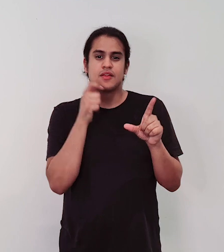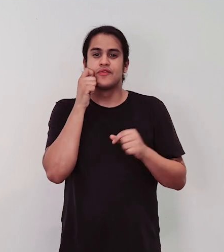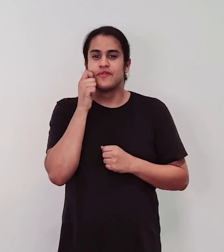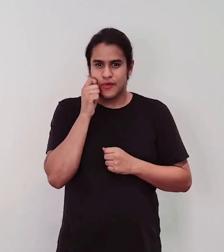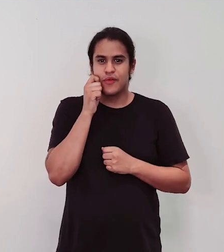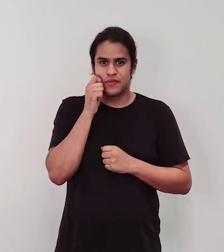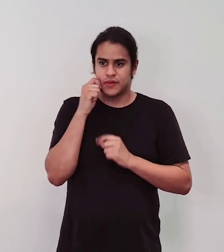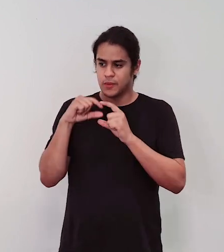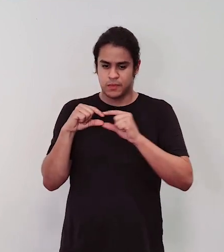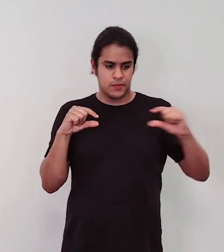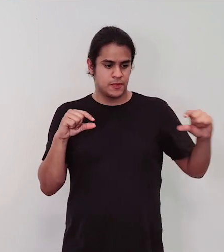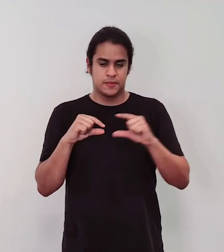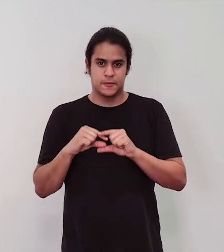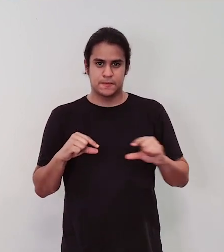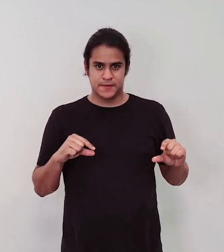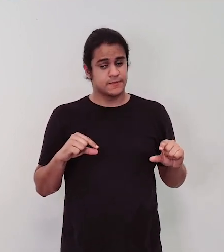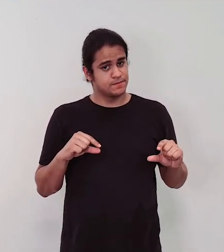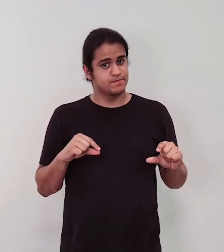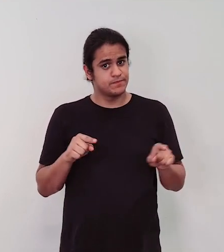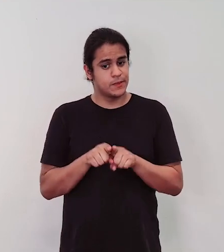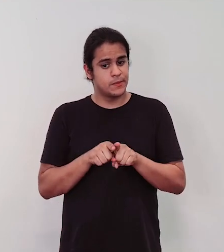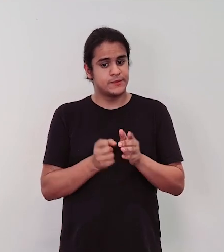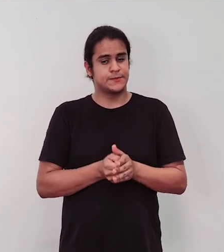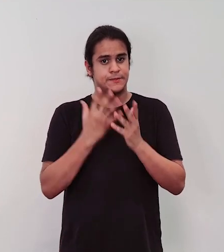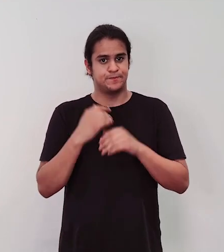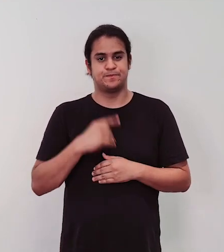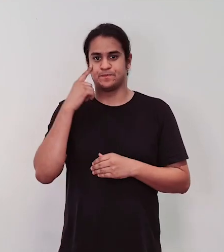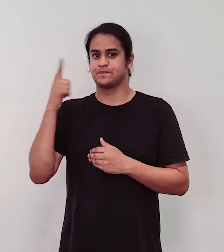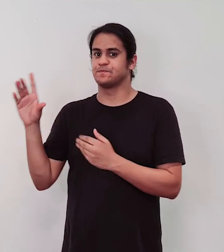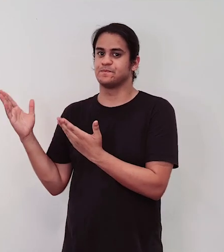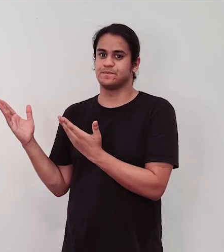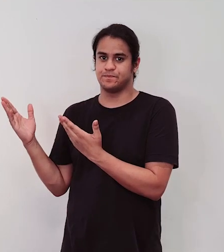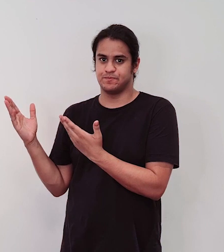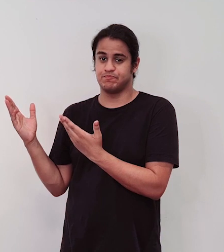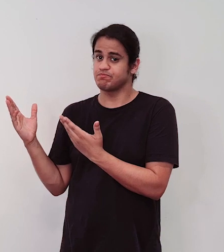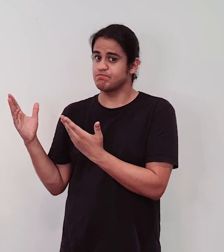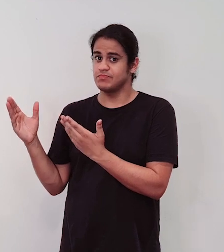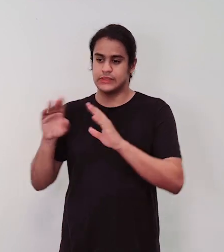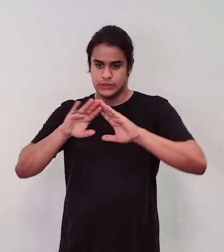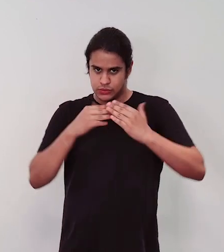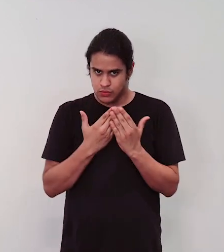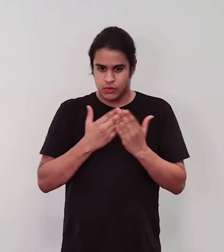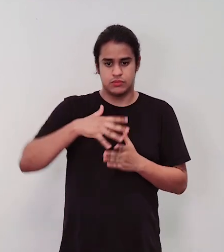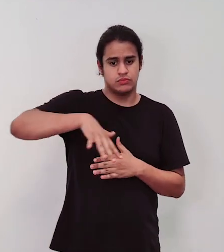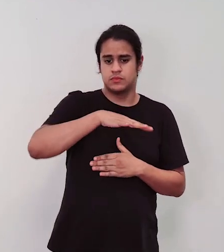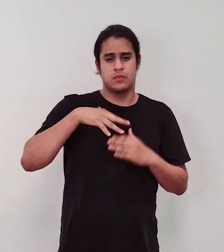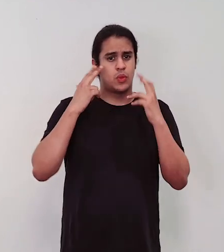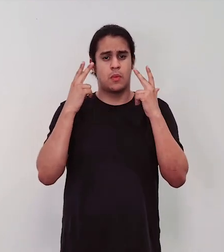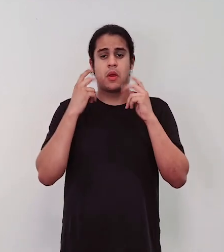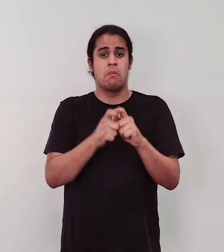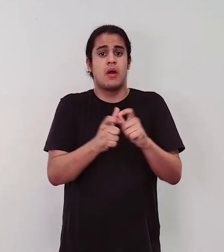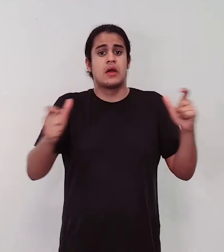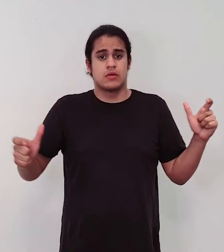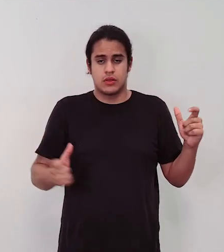muito recorrente no ambiente escolar também. Essa é a próxima imagem para a gente ver o ambiente de uma sala de aula e essa é a imagem comum das filas,